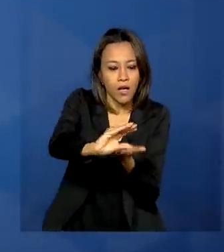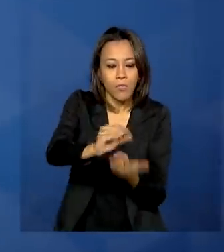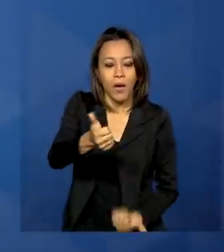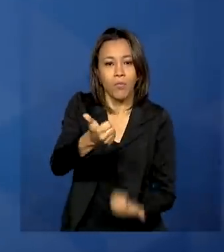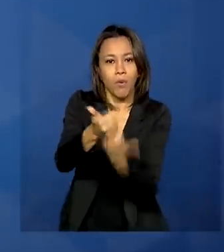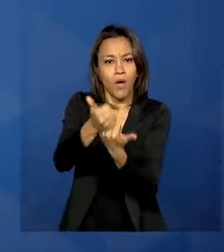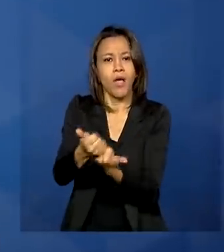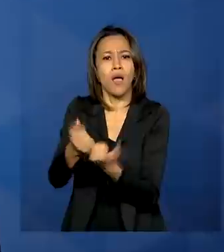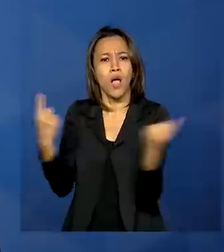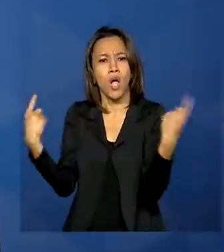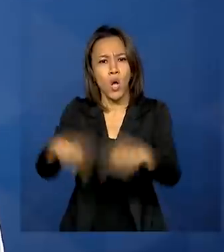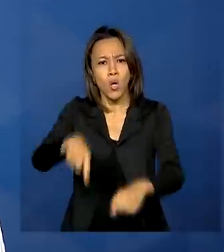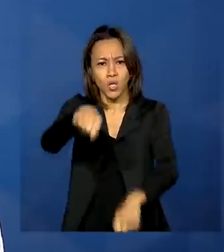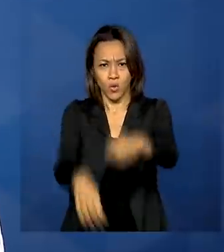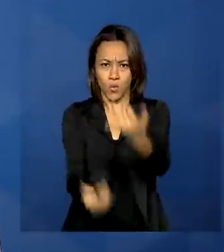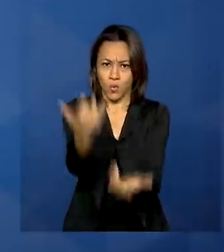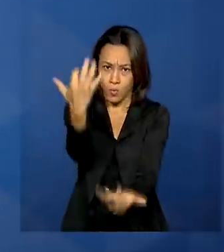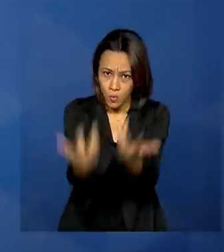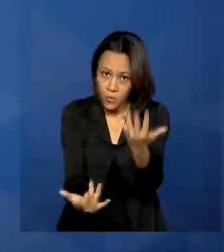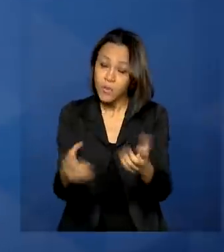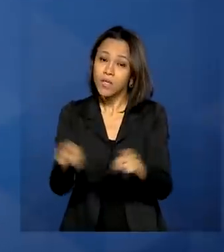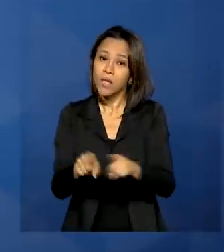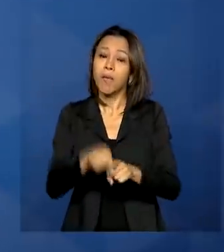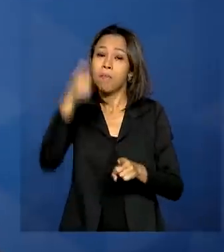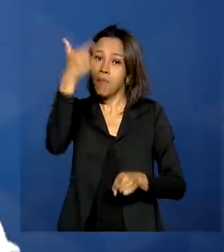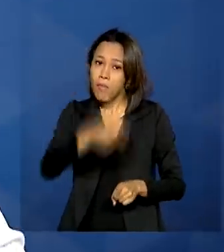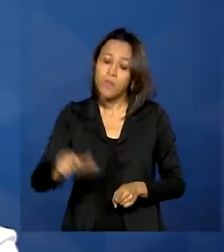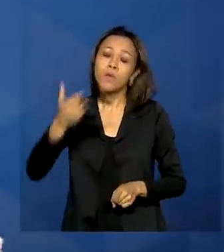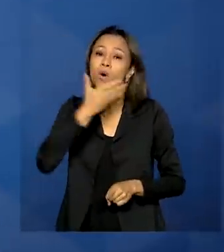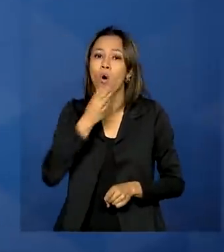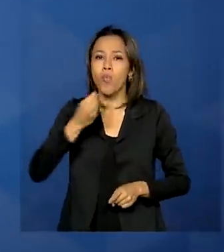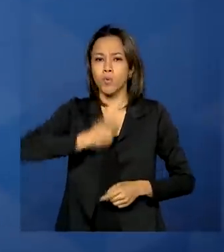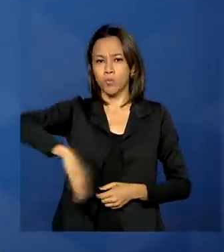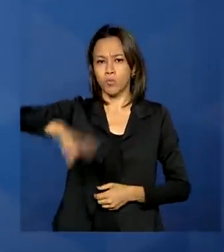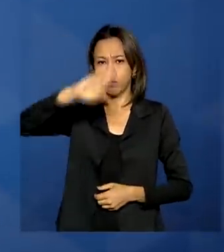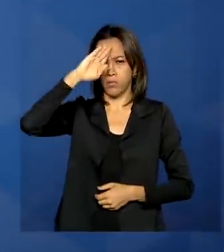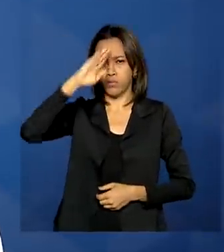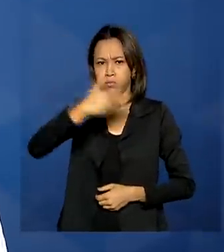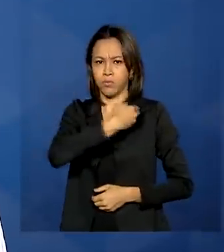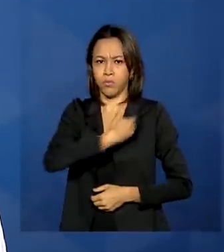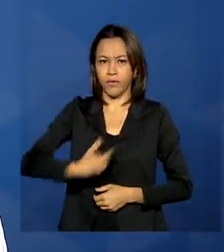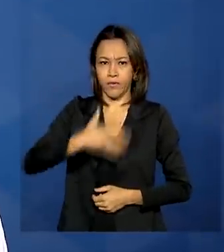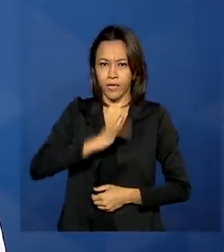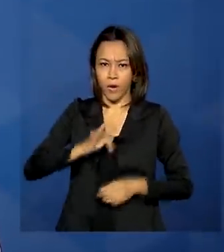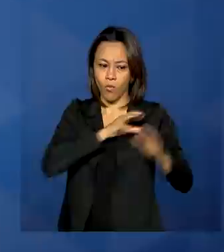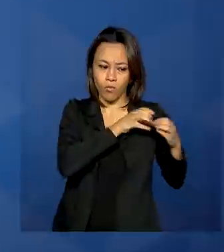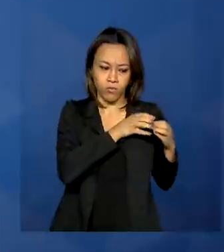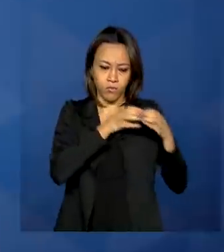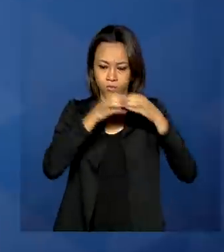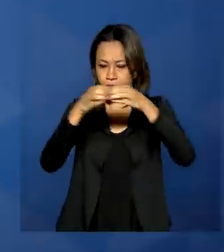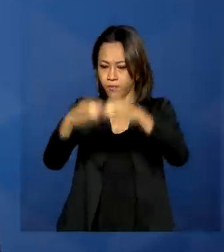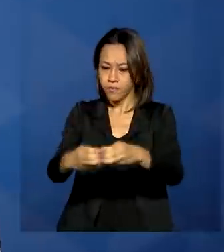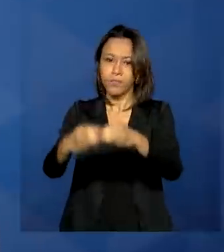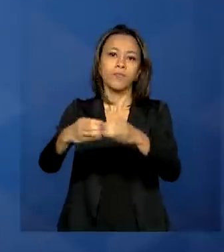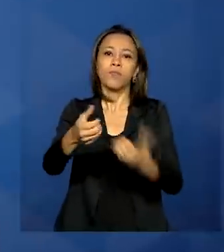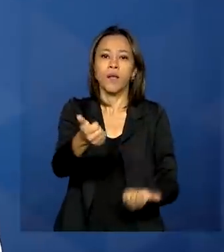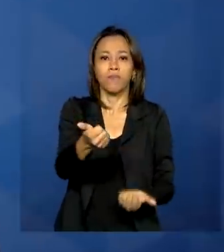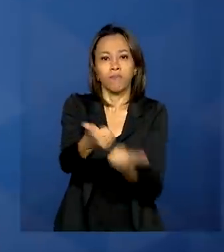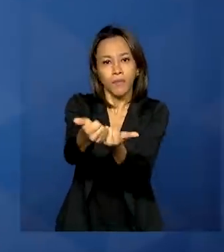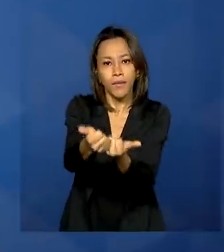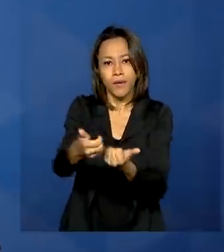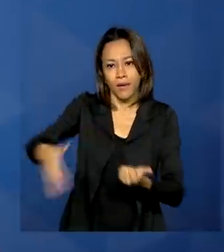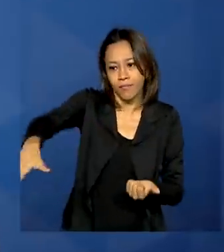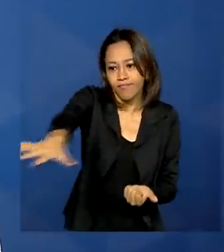às queimadas. E também liberou o envio de homens da Força Nacional para reforçar as ações de enfrentamento.